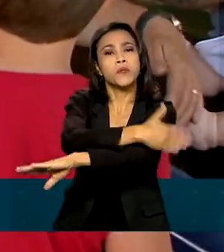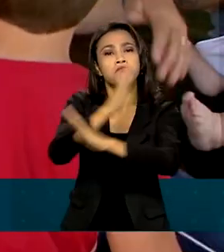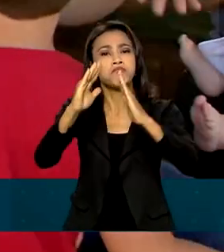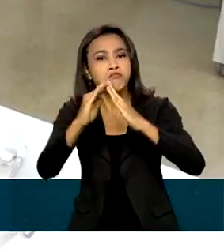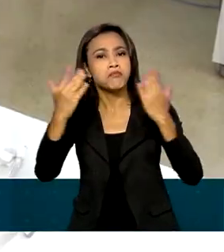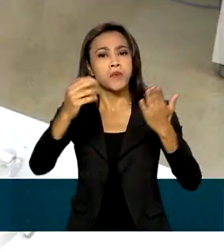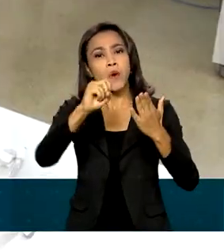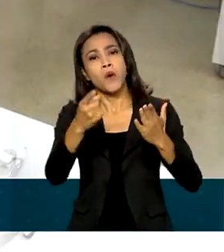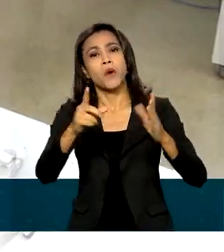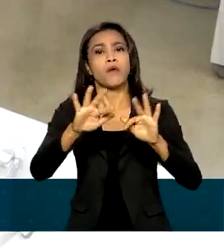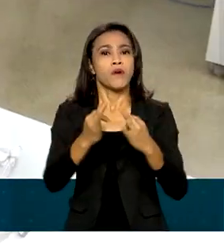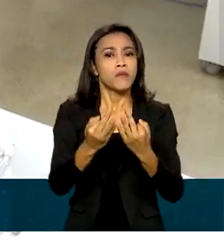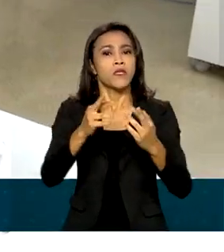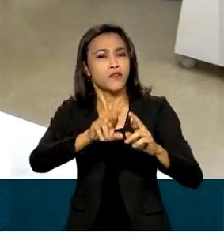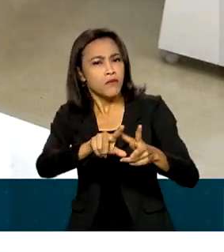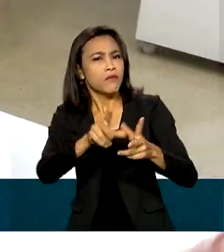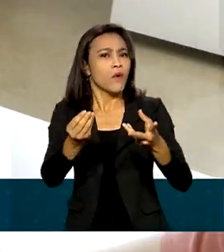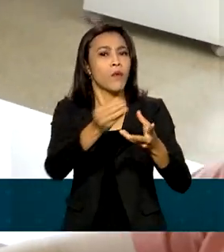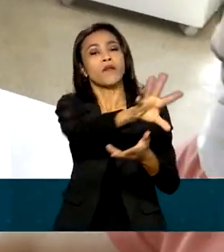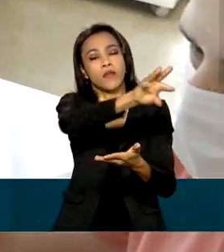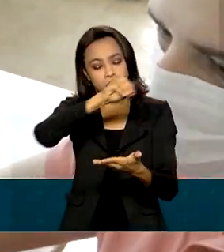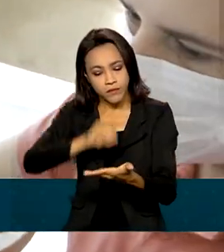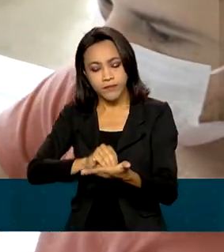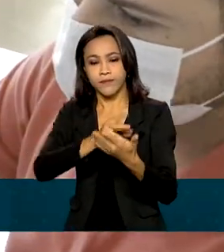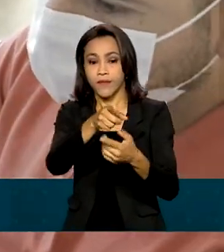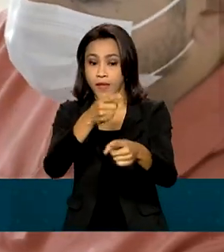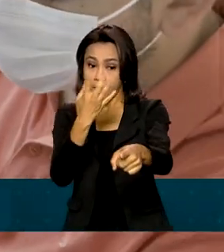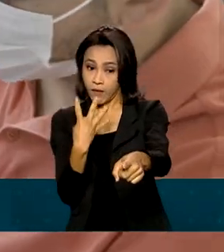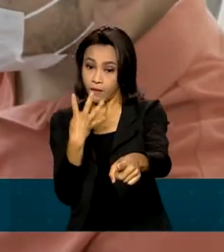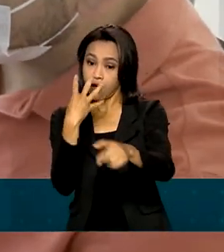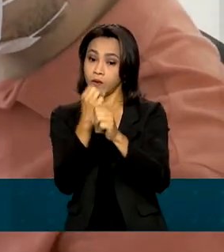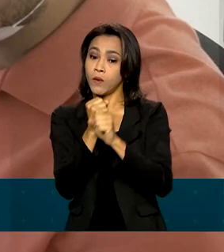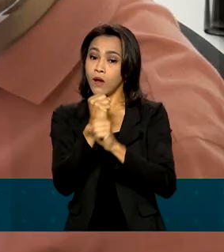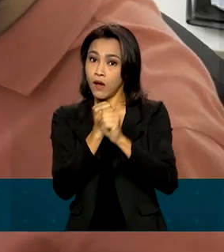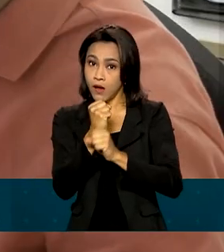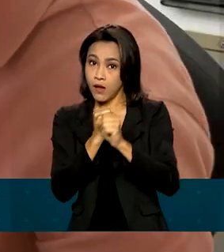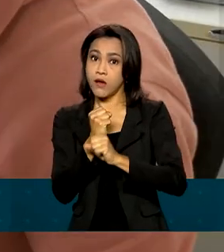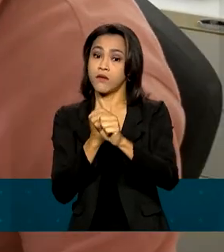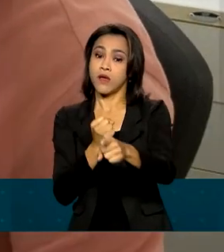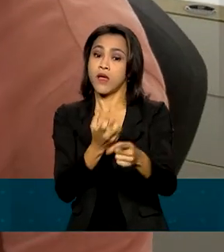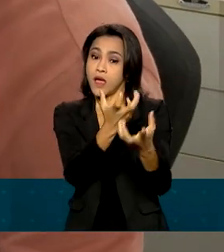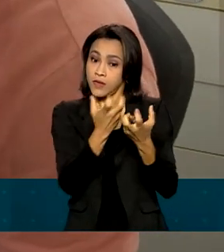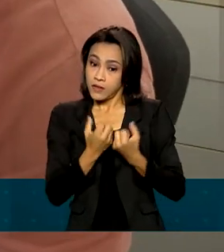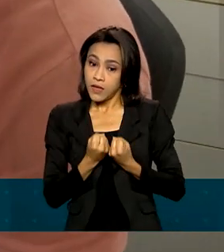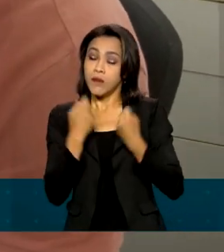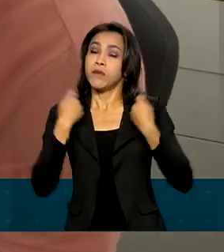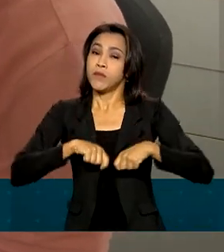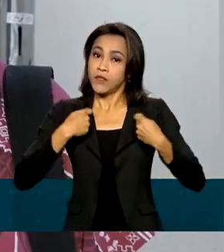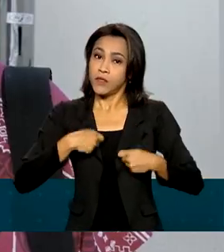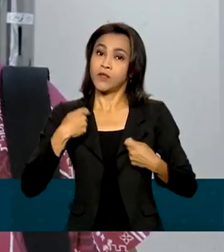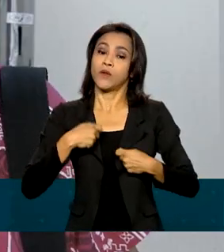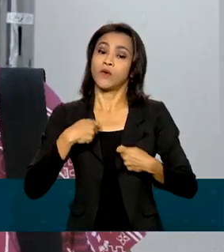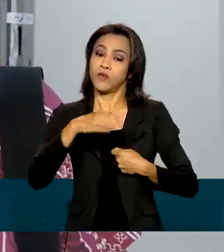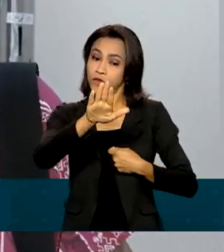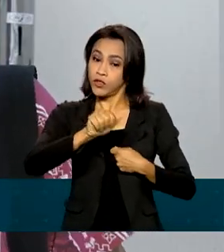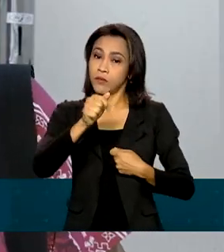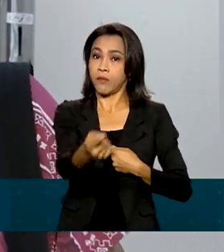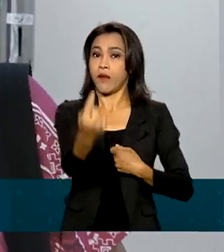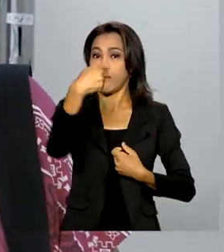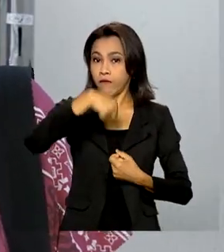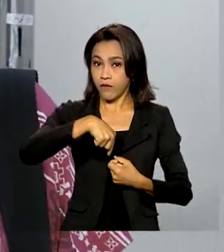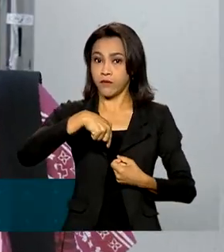familiar. A dona Maria recebe o BPC há quatro anos e foi convocada para fazer a revisão cadastral. Eu recebi